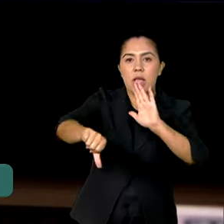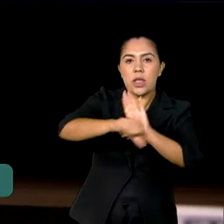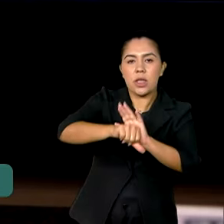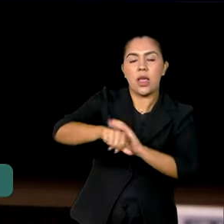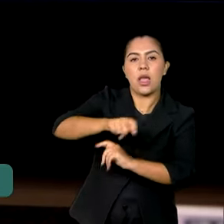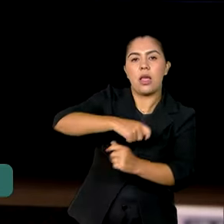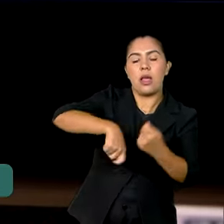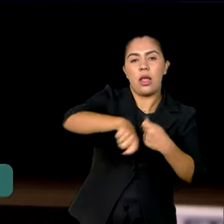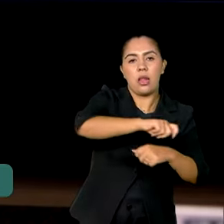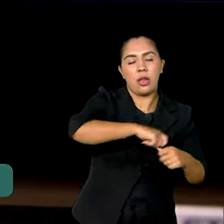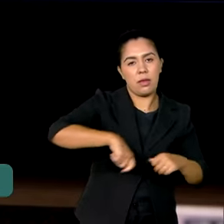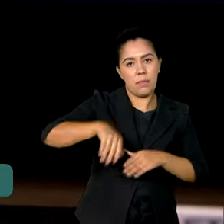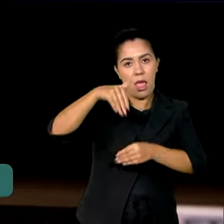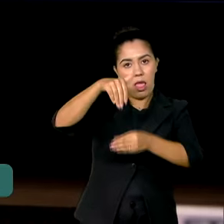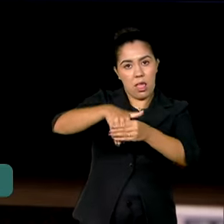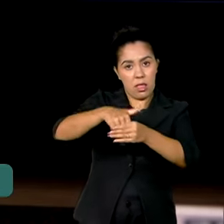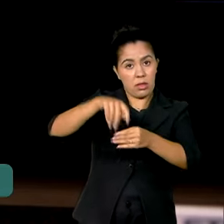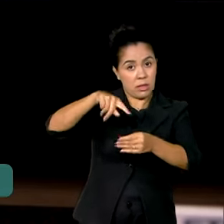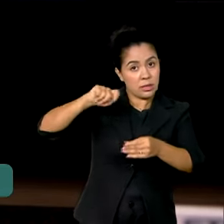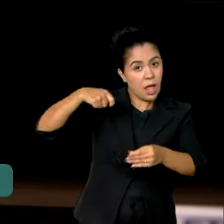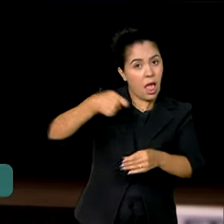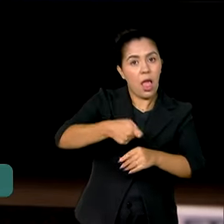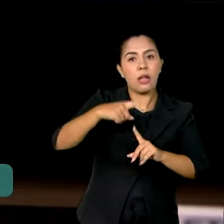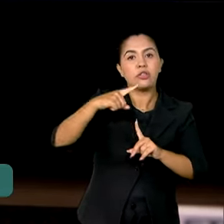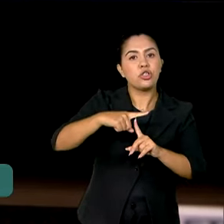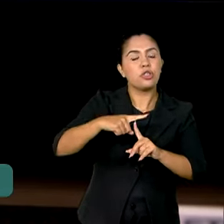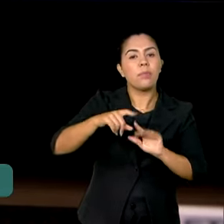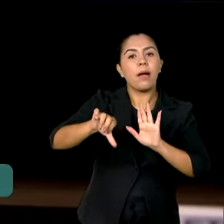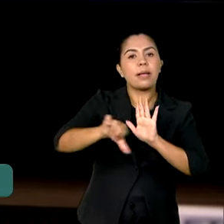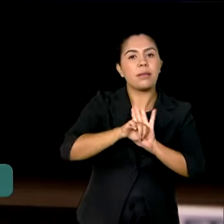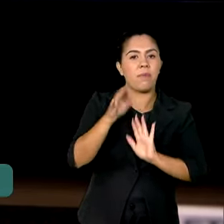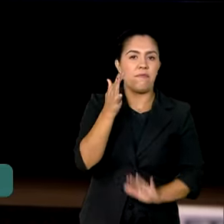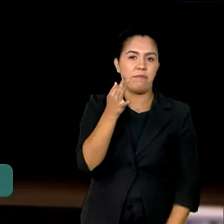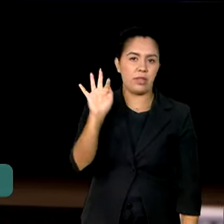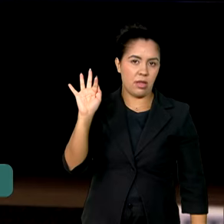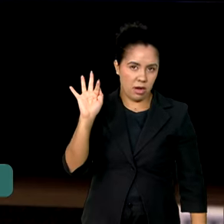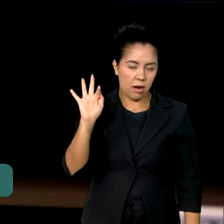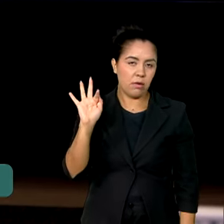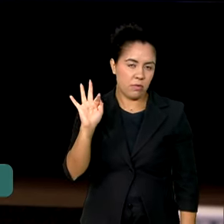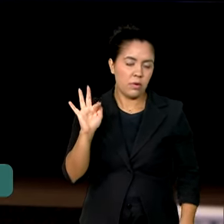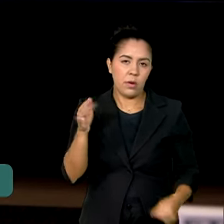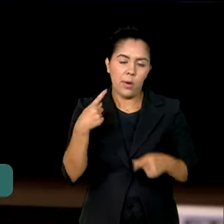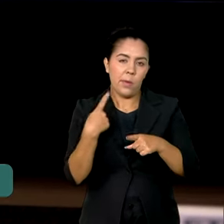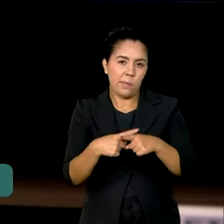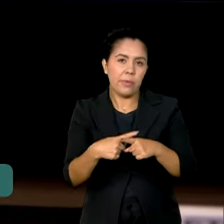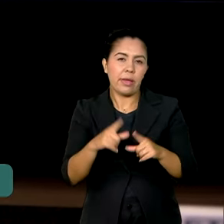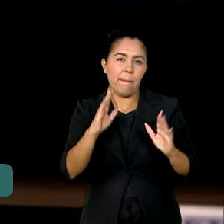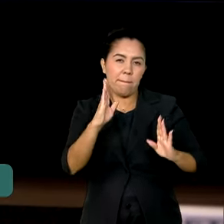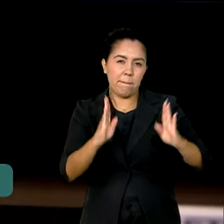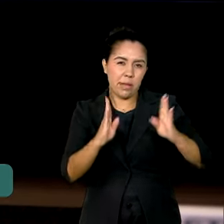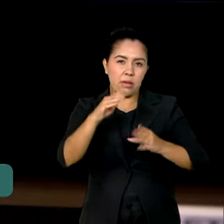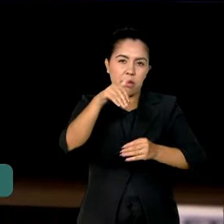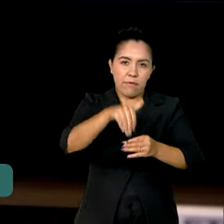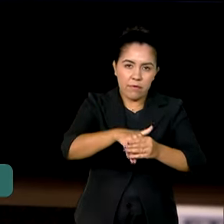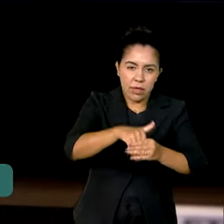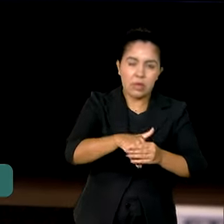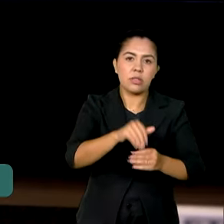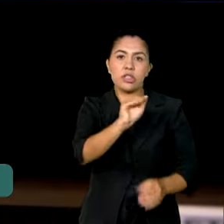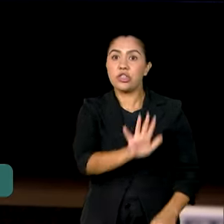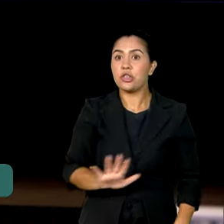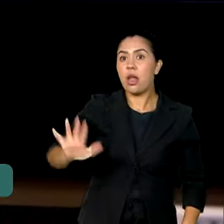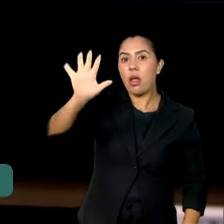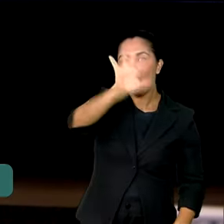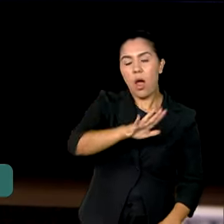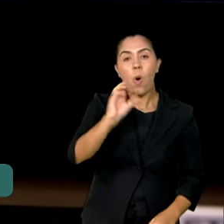porque o crime eleitoral é um crime federal, porque, claro, que quando existem eleições, sejam elas gerais ou